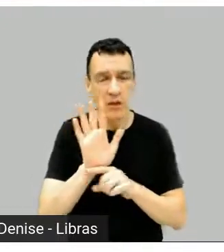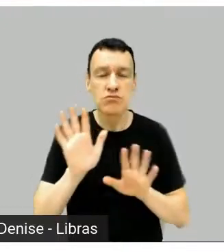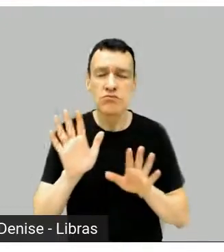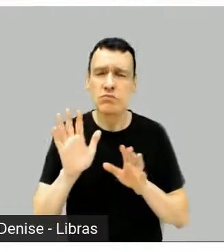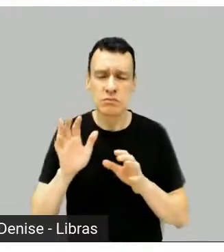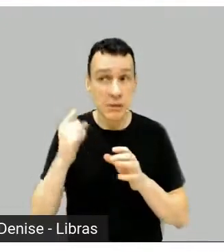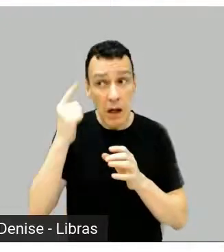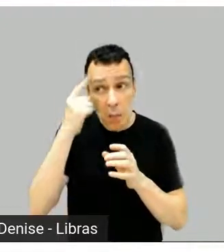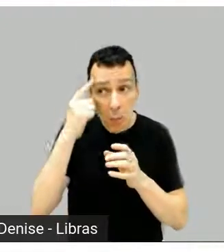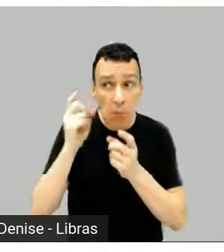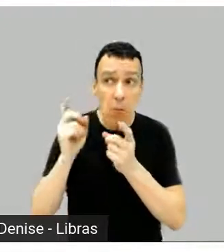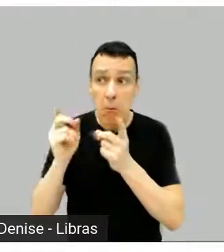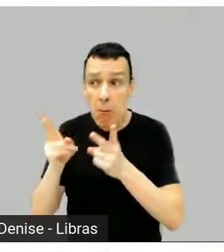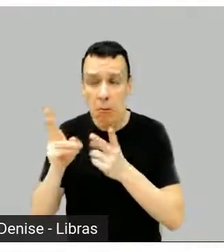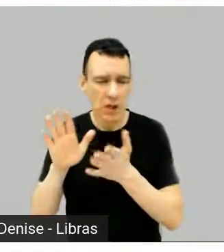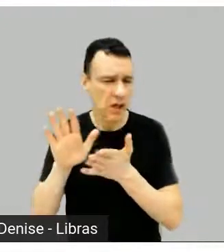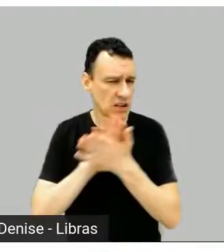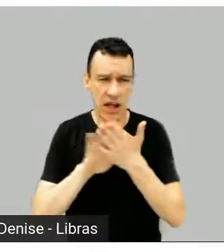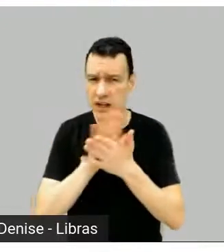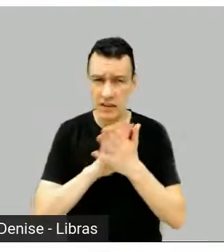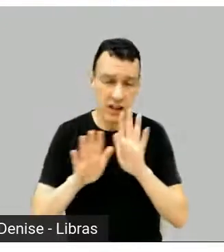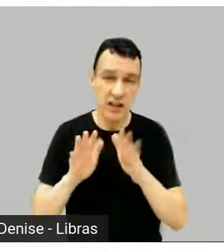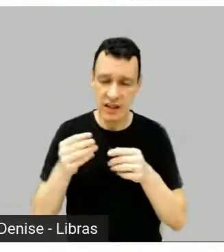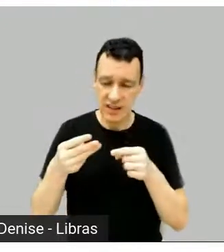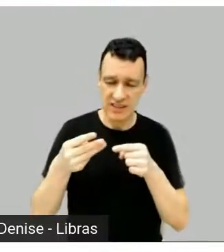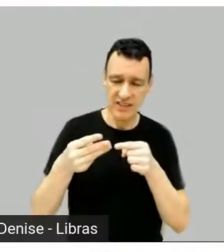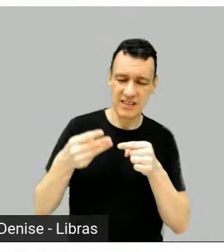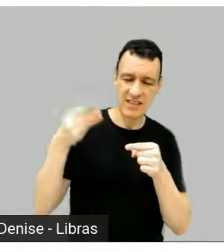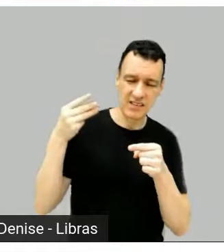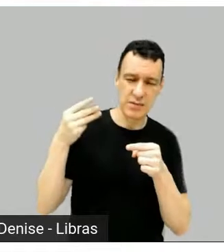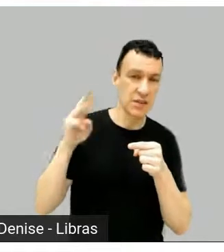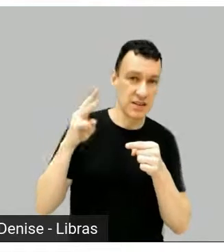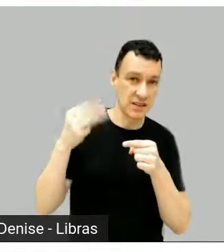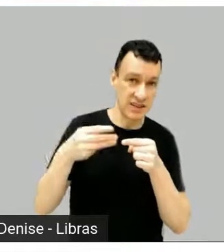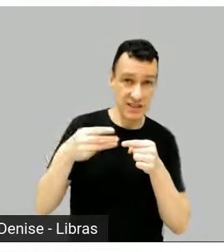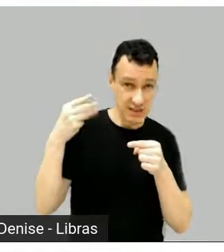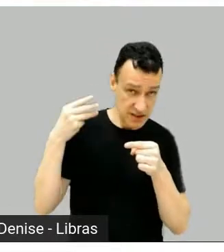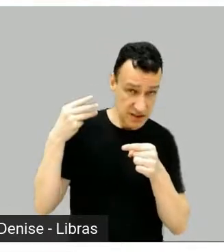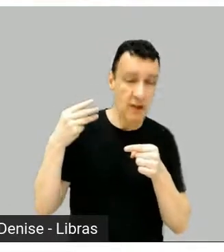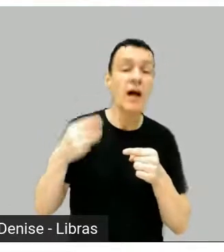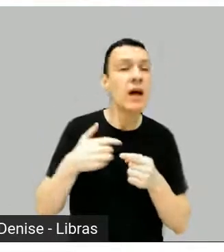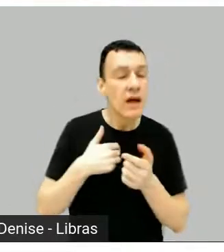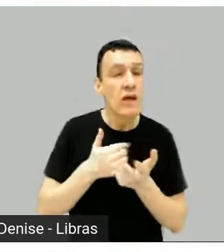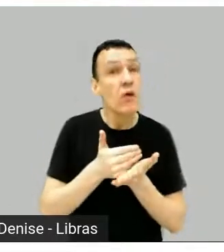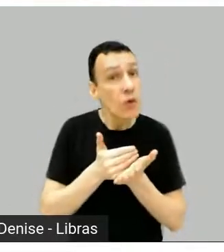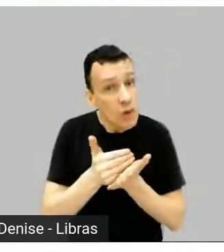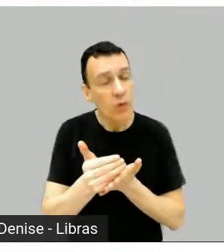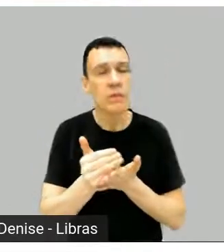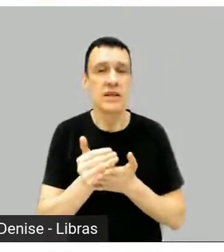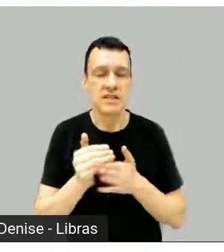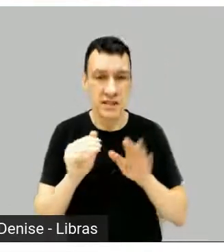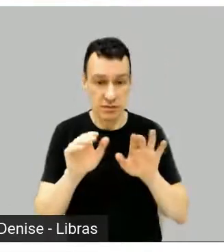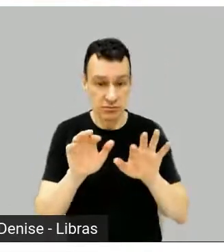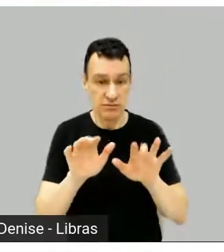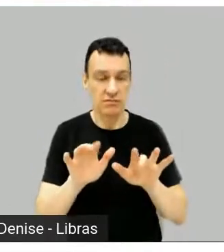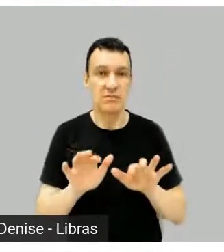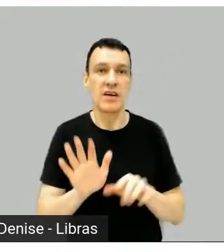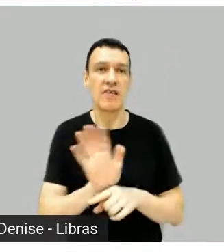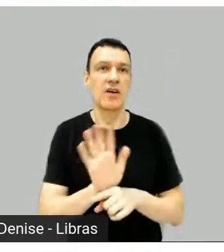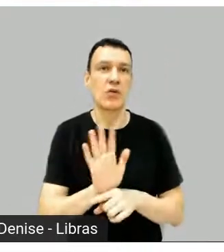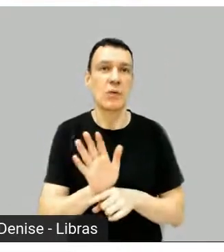de mercado, coisa nenhuma, comecei faz umas três semanas, estou muito no início. Aí não posso te dizer nada porque não